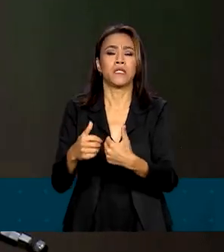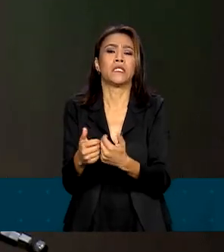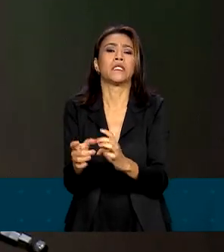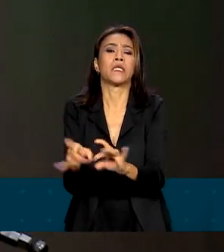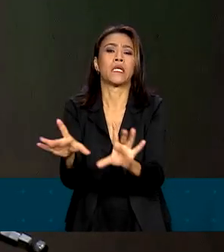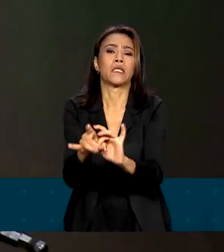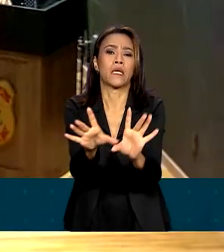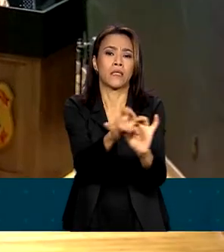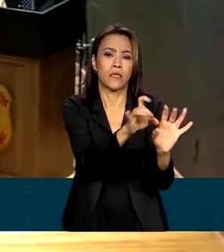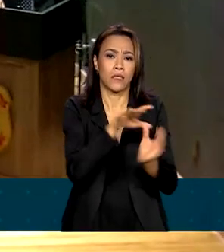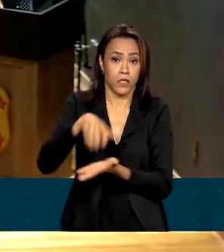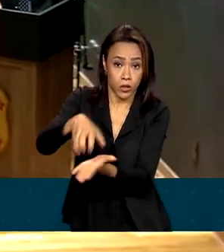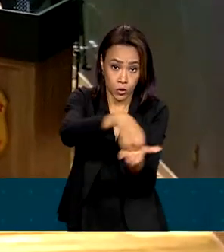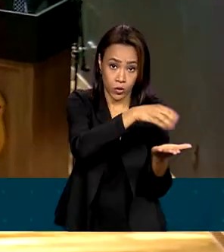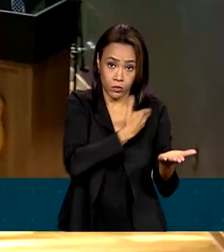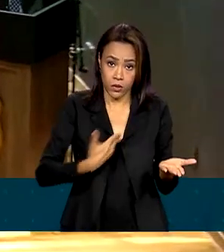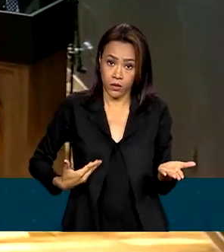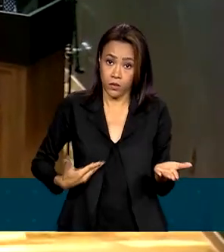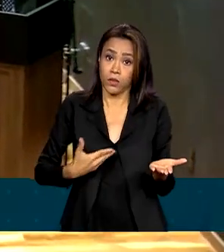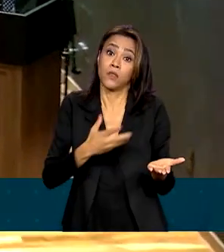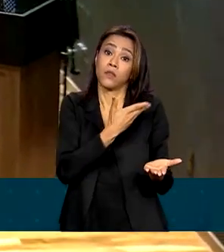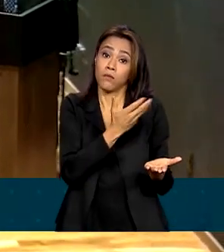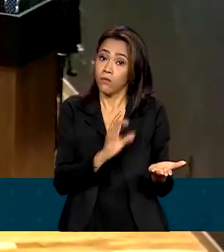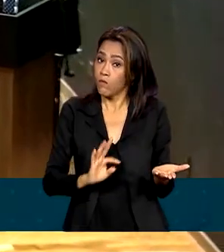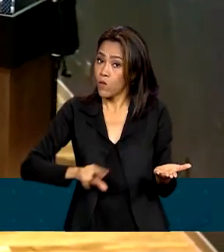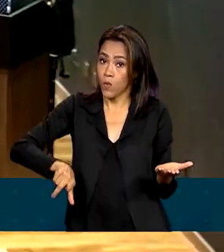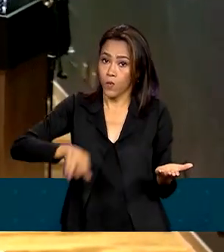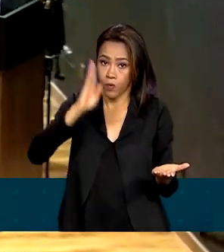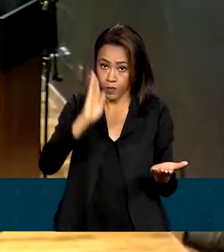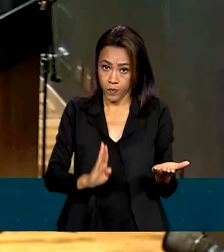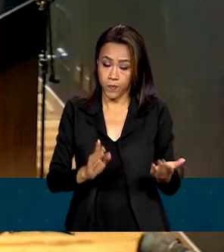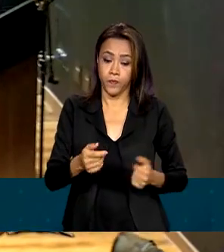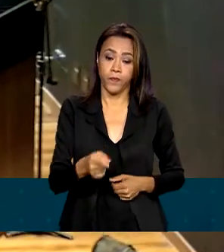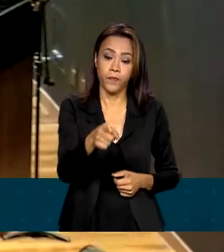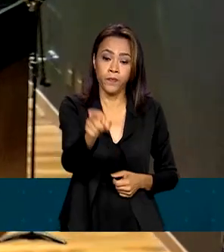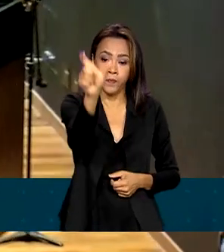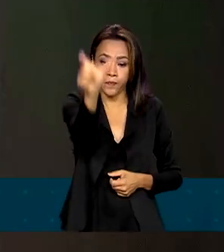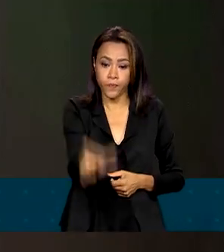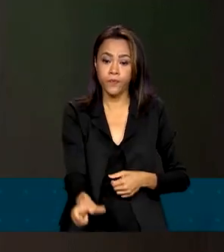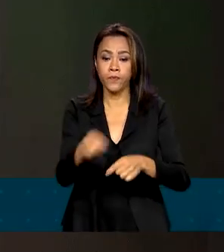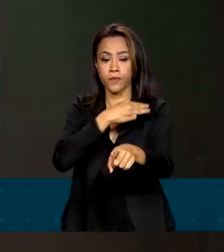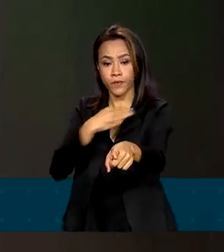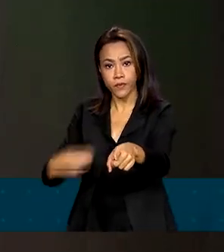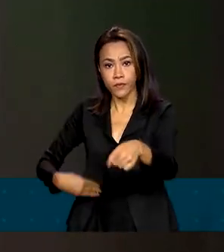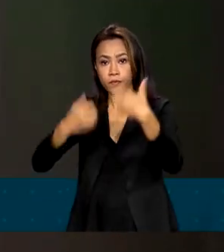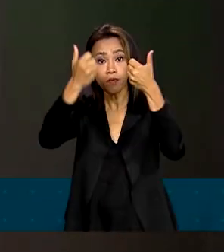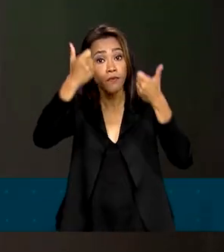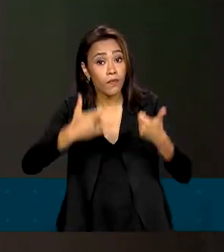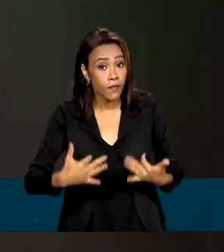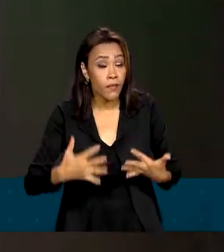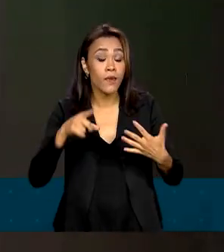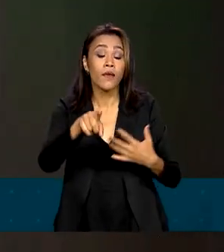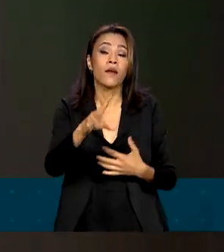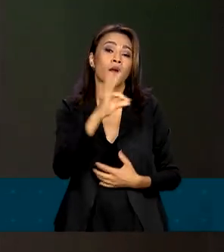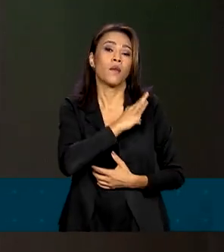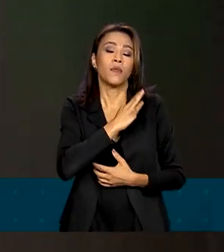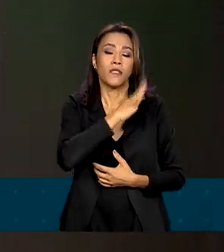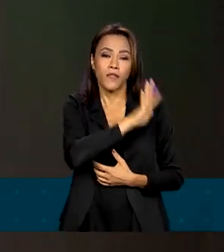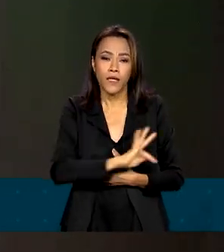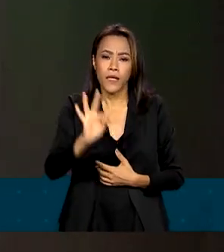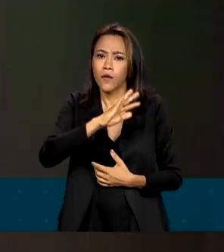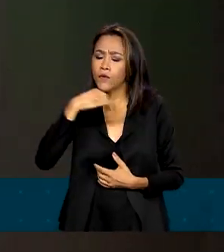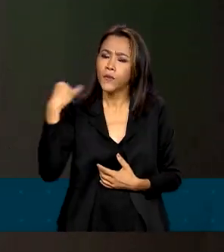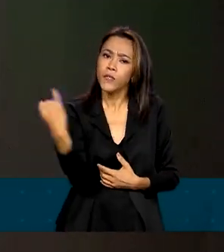O ministro da Justiça e Segurança Pública lembrou que a PF foi fundamental no combate aos